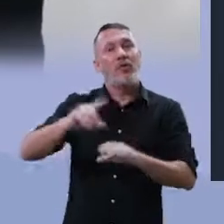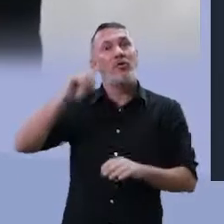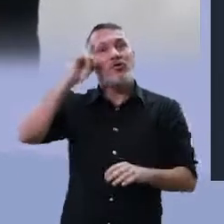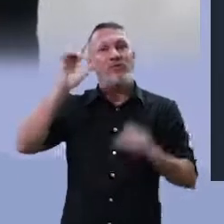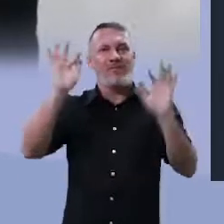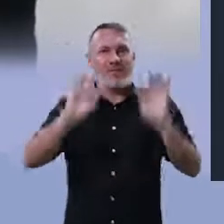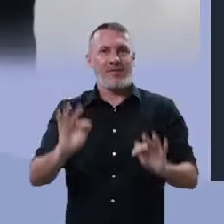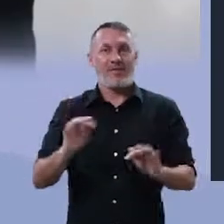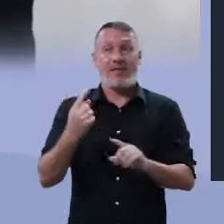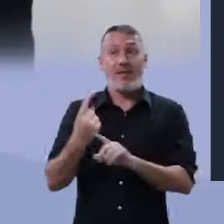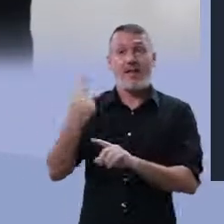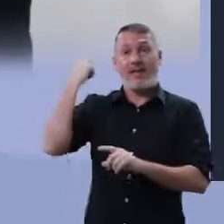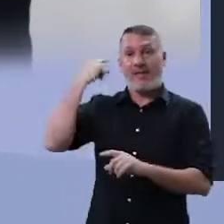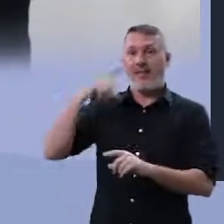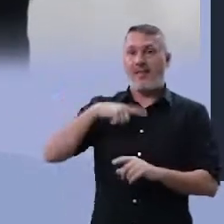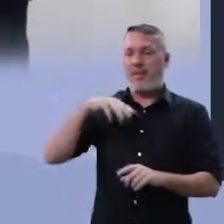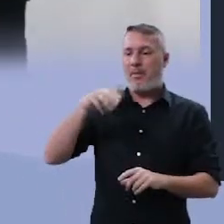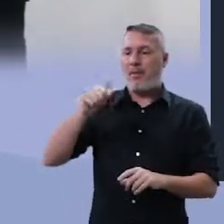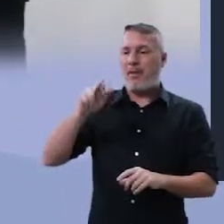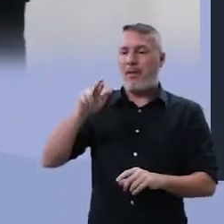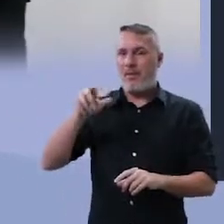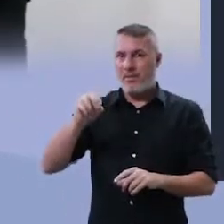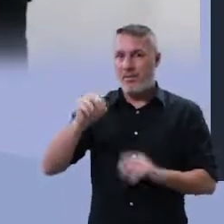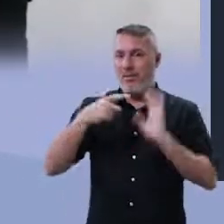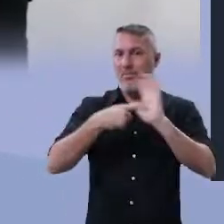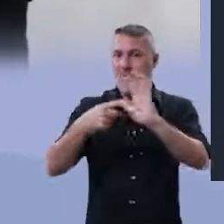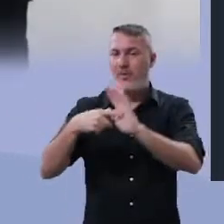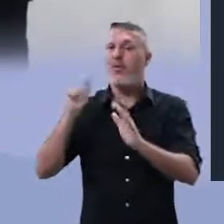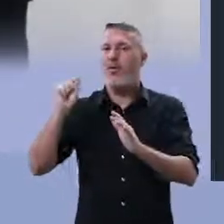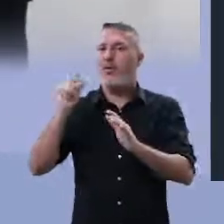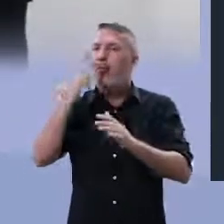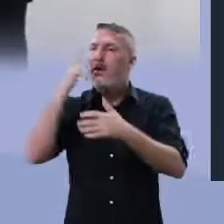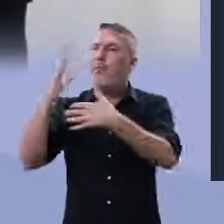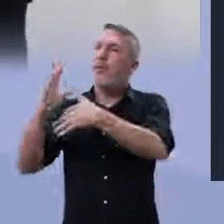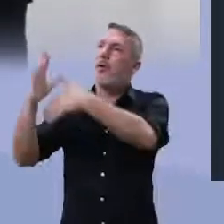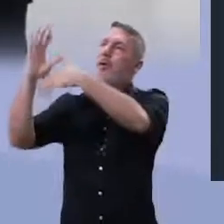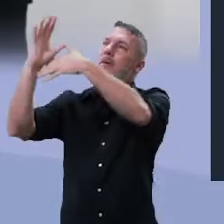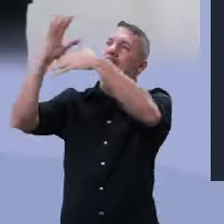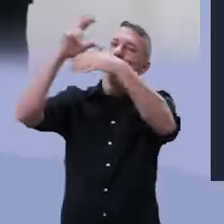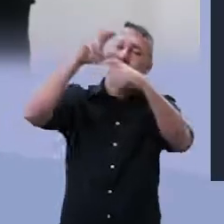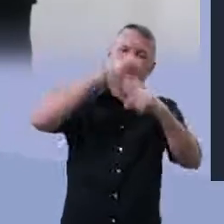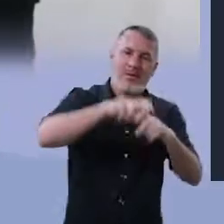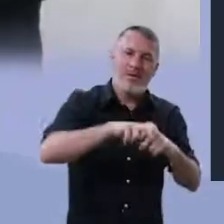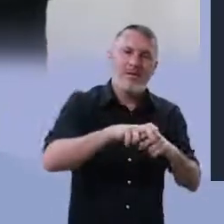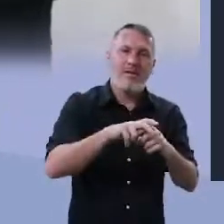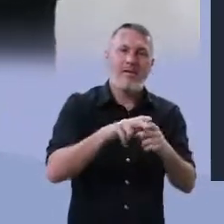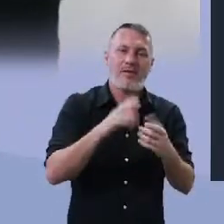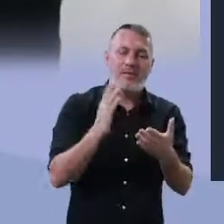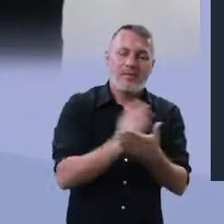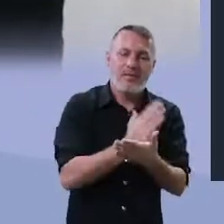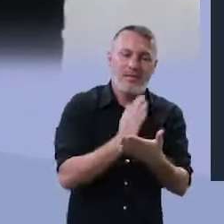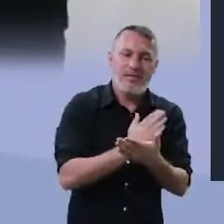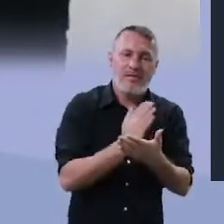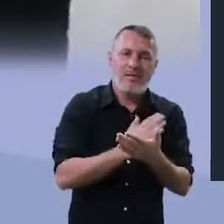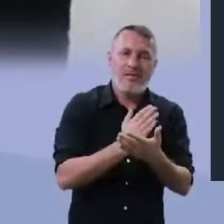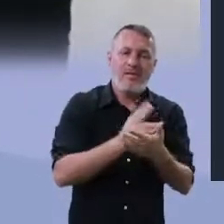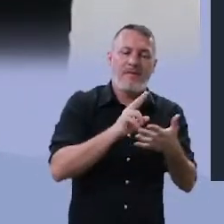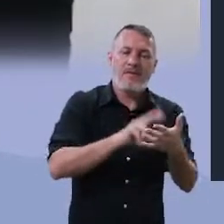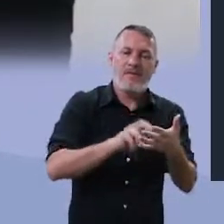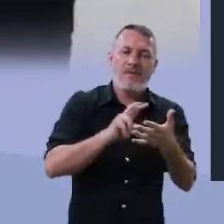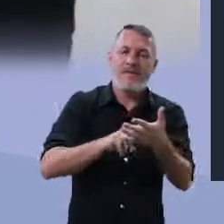nos mostra os pássaros que pousam em páginas e vão formando palavras e versos. Cecília Meirelles nos